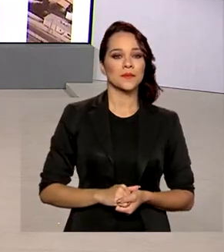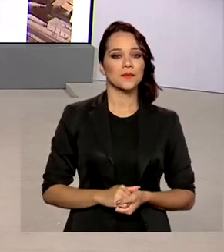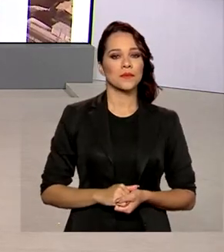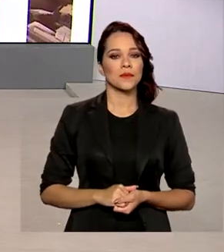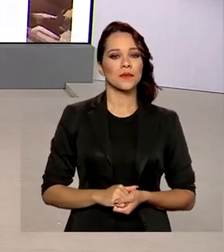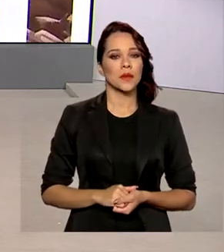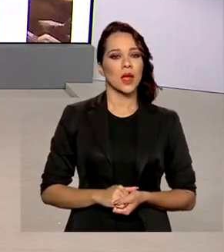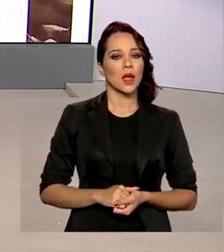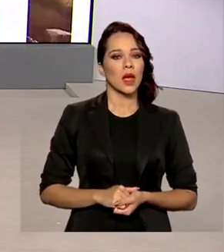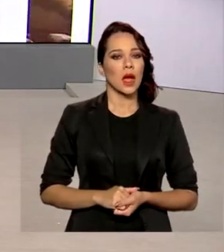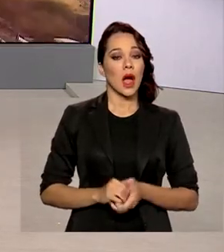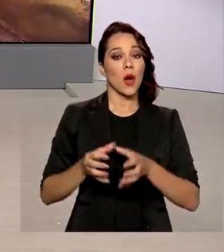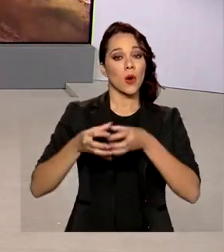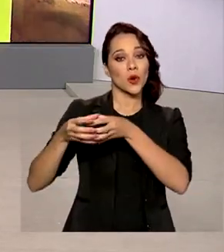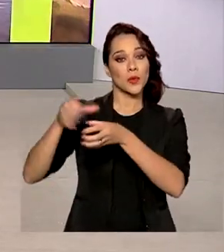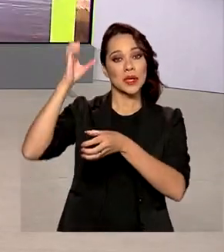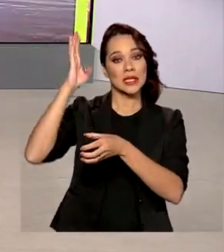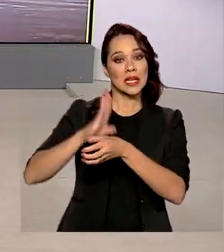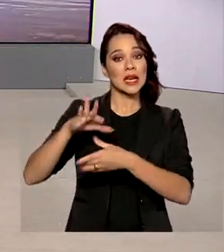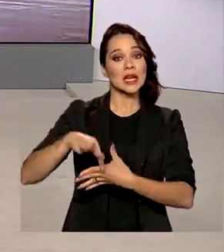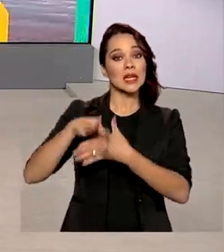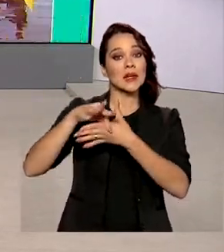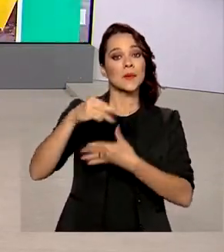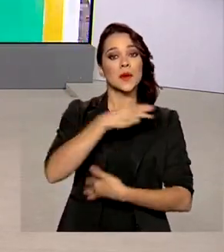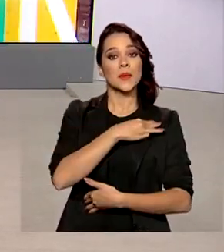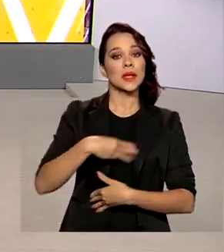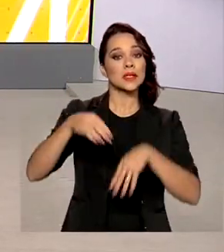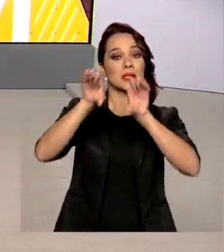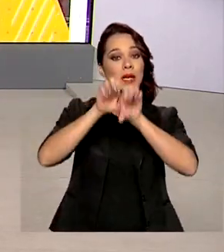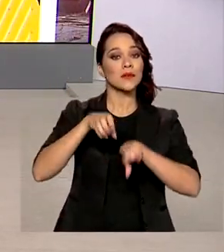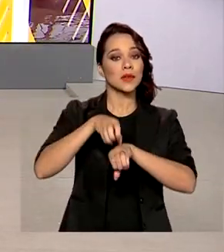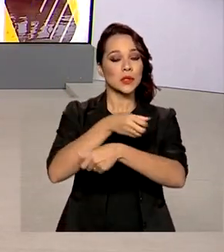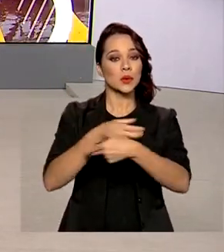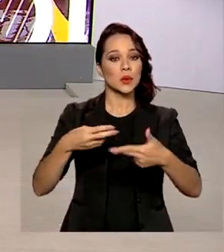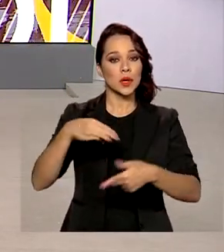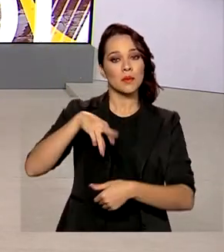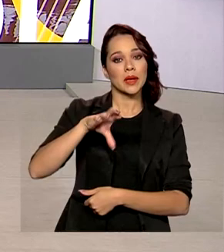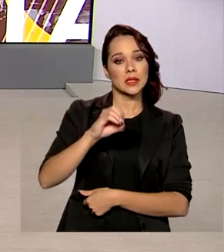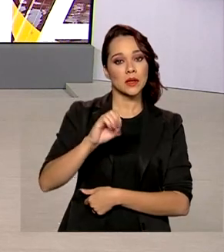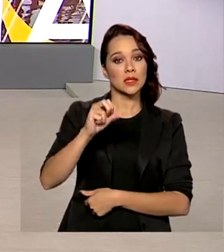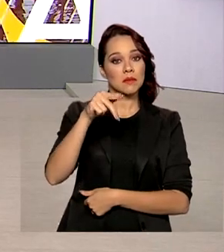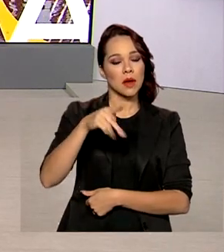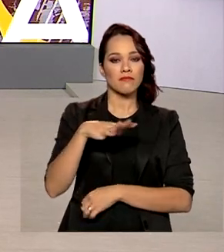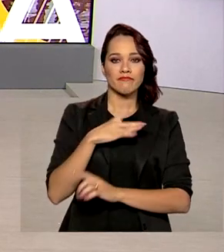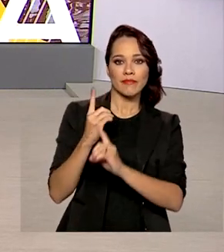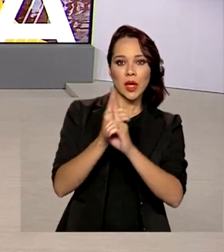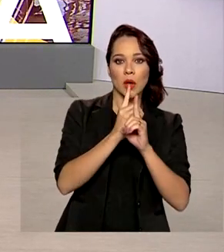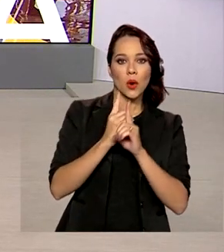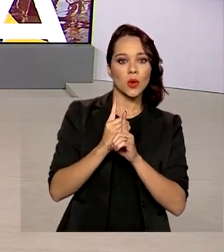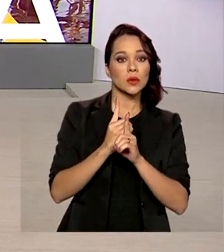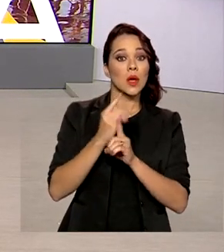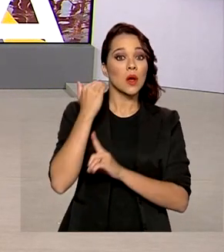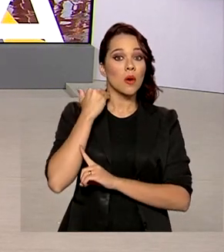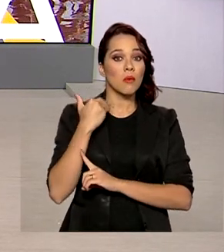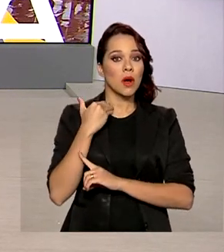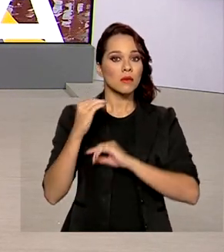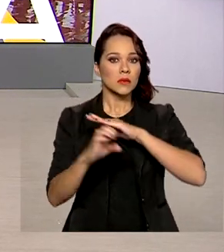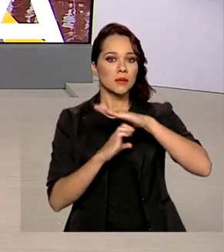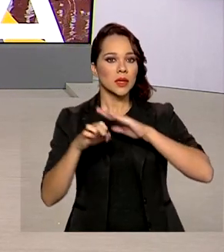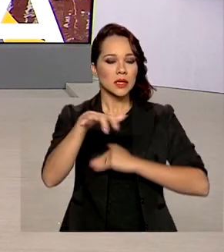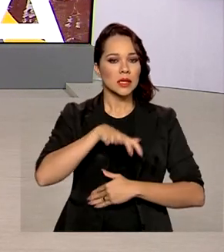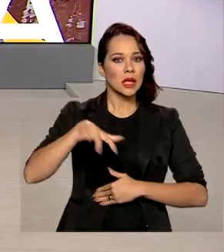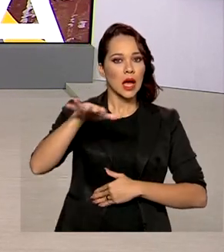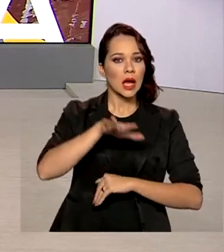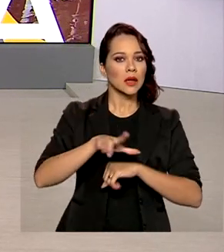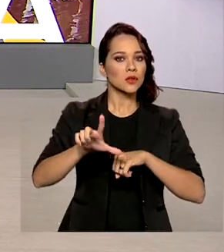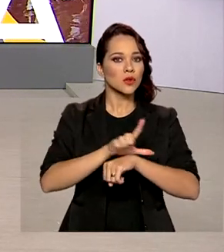A delegação brasileira, liderada pelo ministro da Infraestrutura, Marcelo Sampaio, teve encontros com bancos e empresas do setor